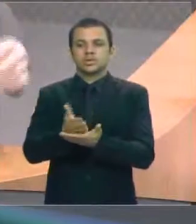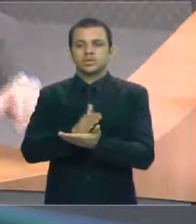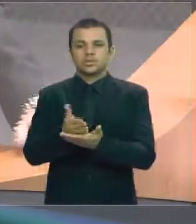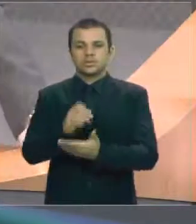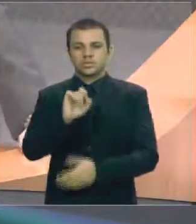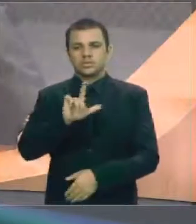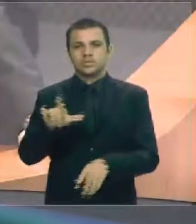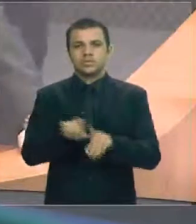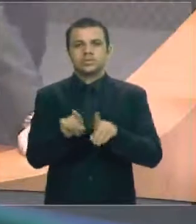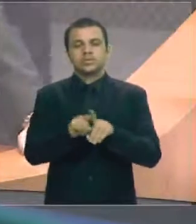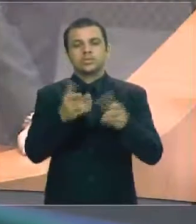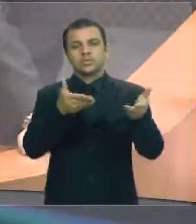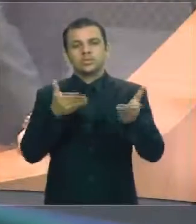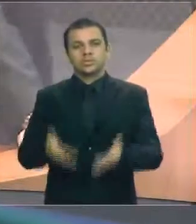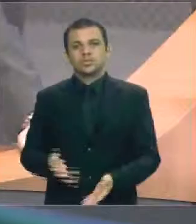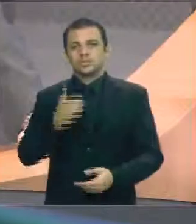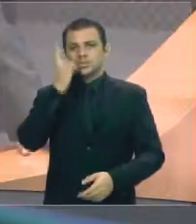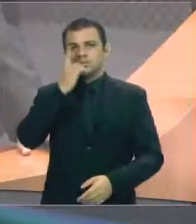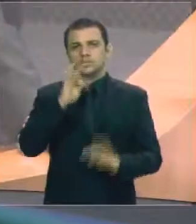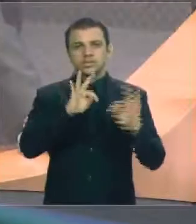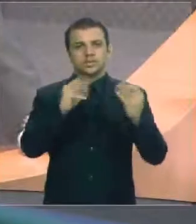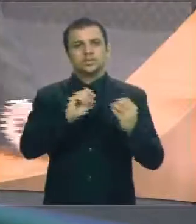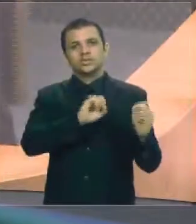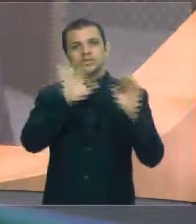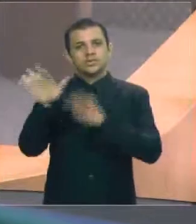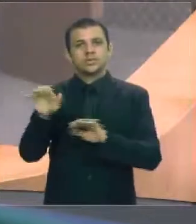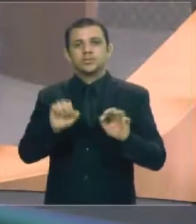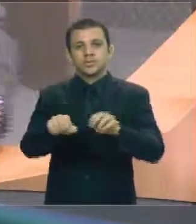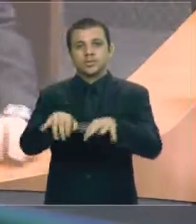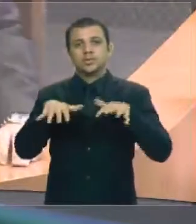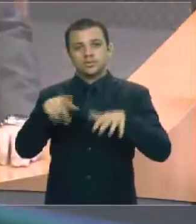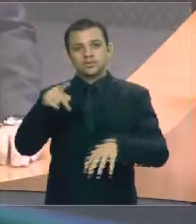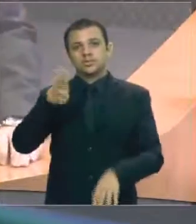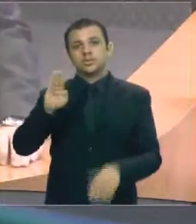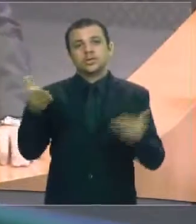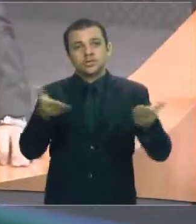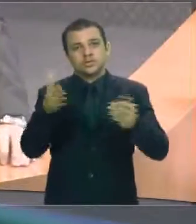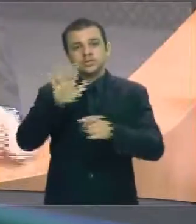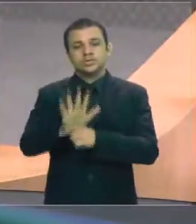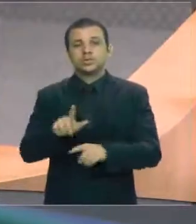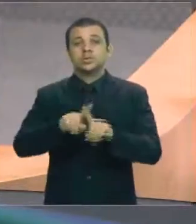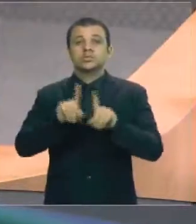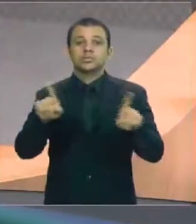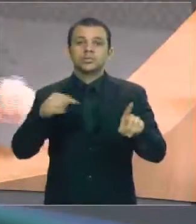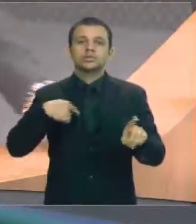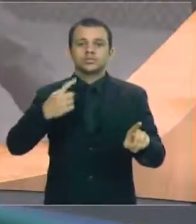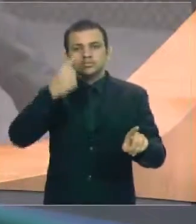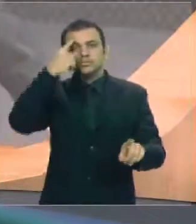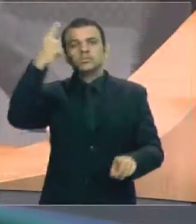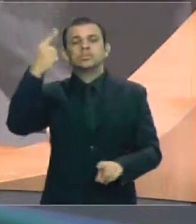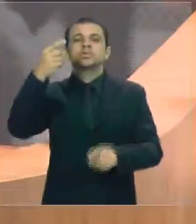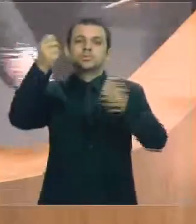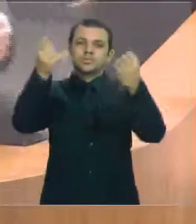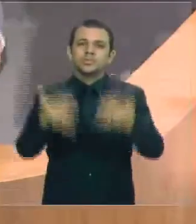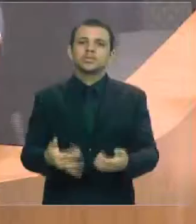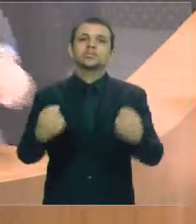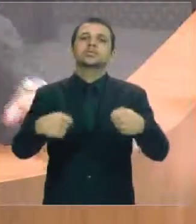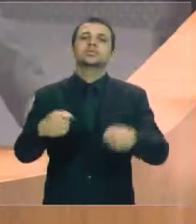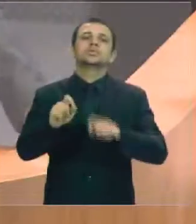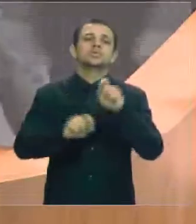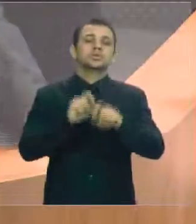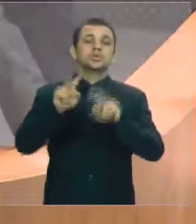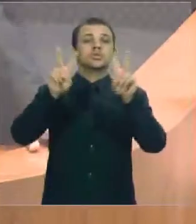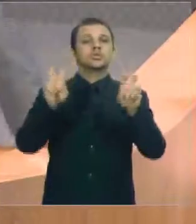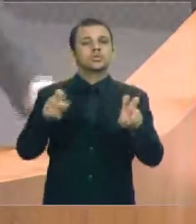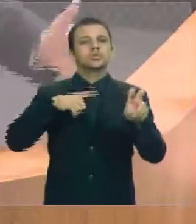convidar os deputados para a audiência de hoje à tarde, mas eu não poderia deixar de mencionar rapidamente uma questão que foi aqui